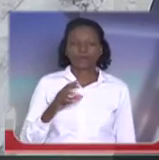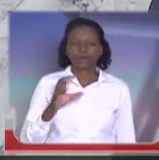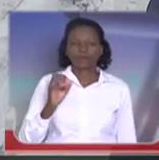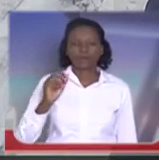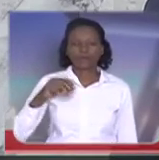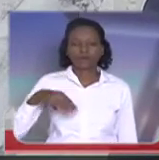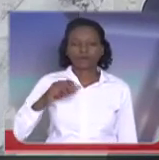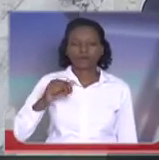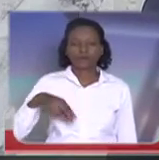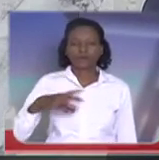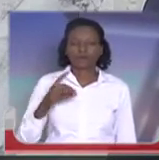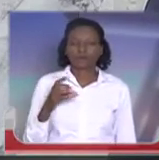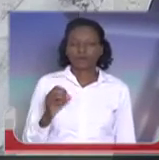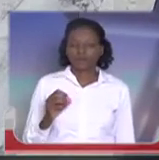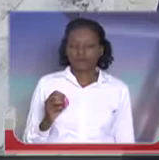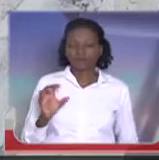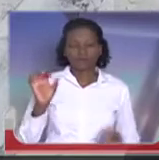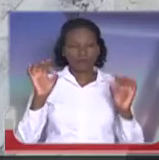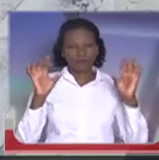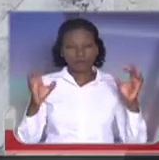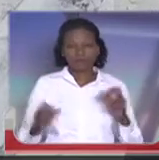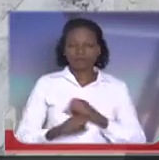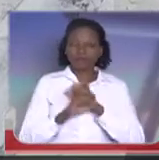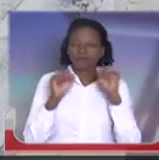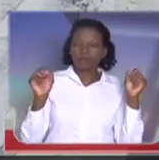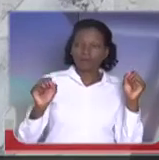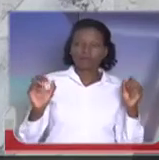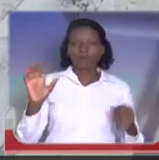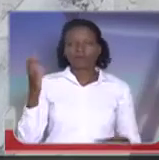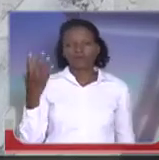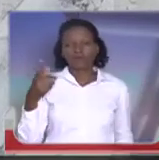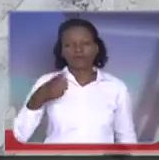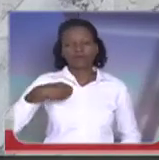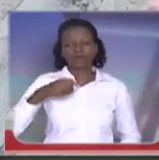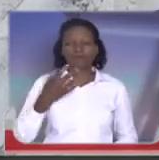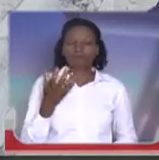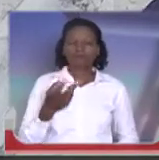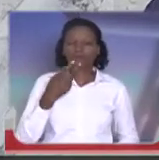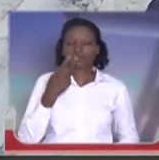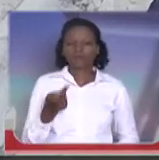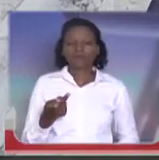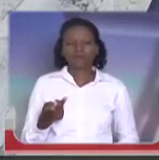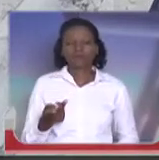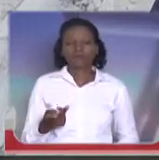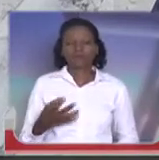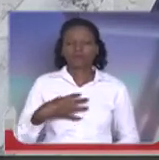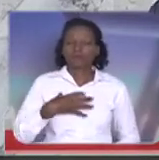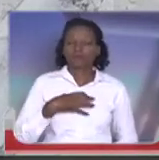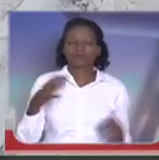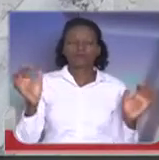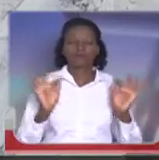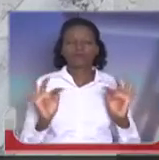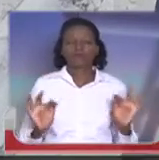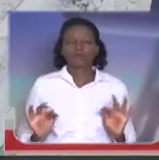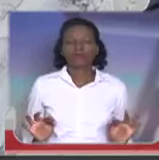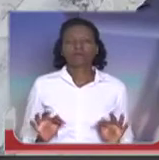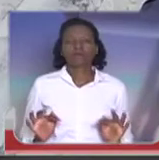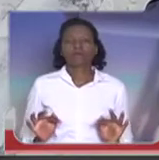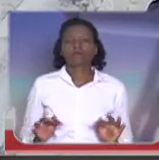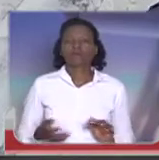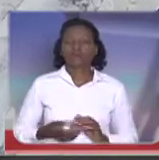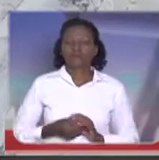sob a garoa da manhã que ocorria, e nós queremos aqui dizer da nossa satisfação, do nosso